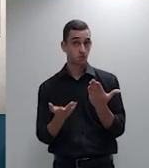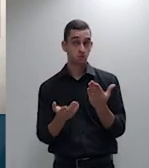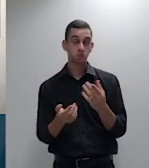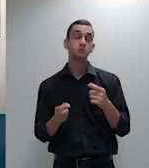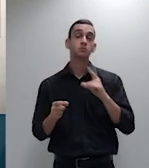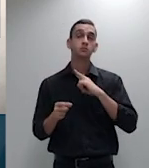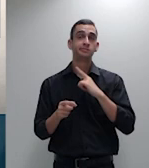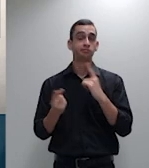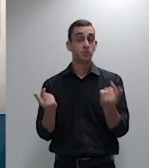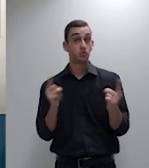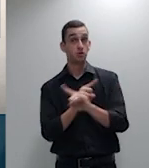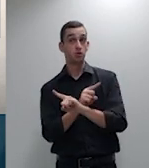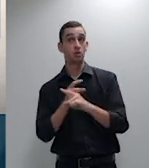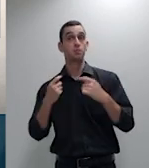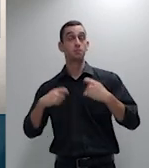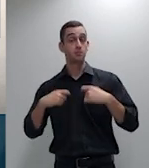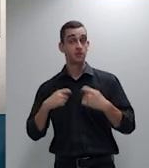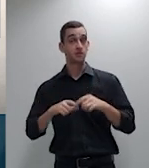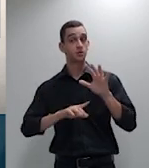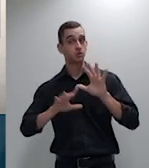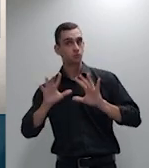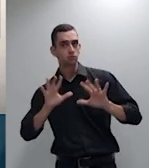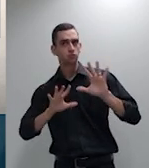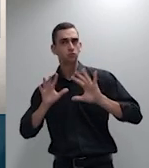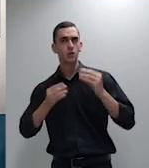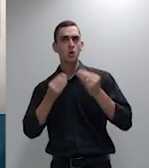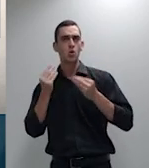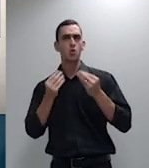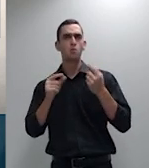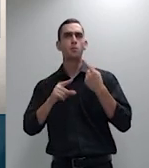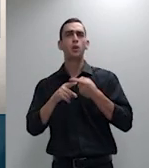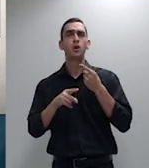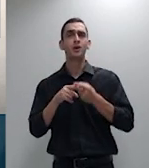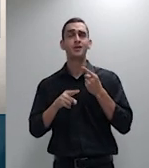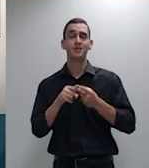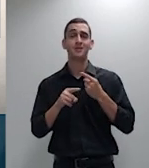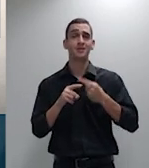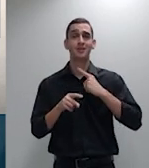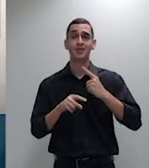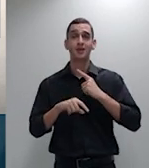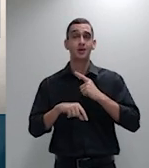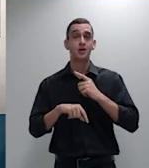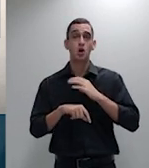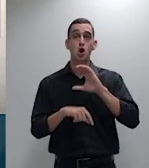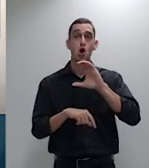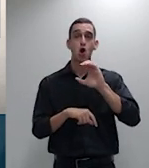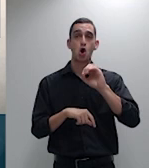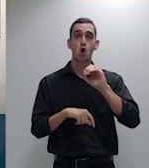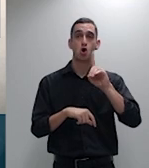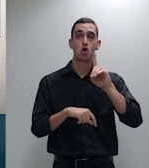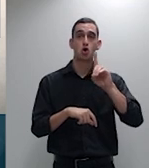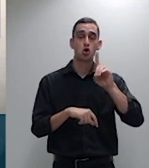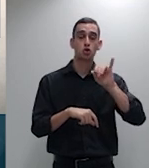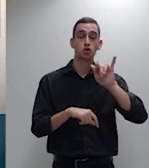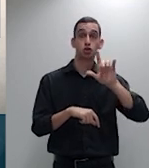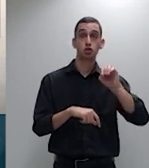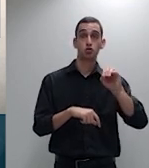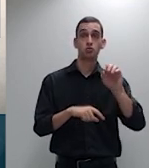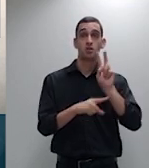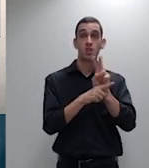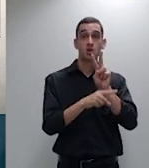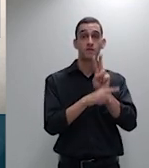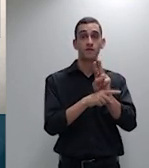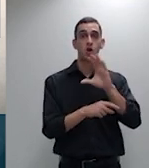casuística até porque o código de defesa do consumidor é absolutamente claro no sentido